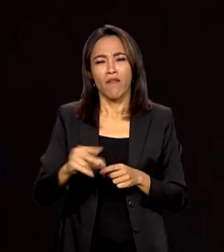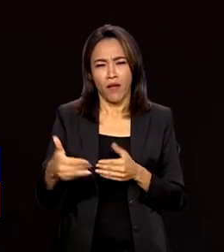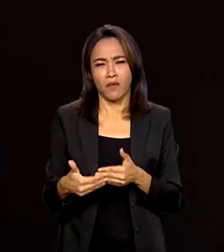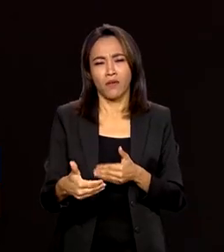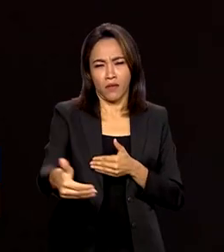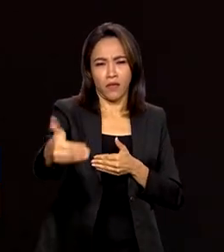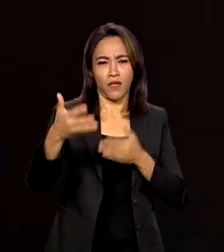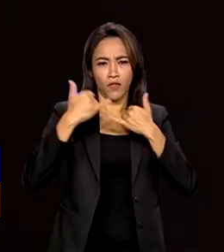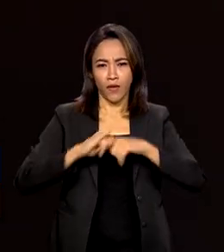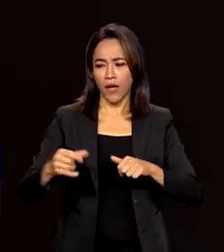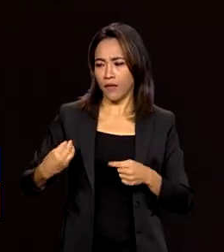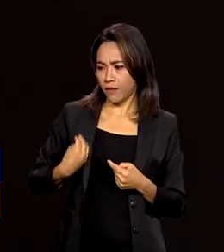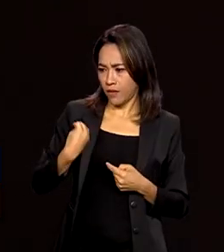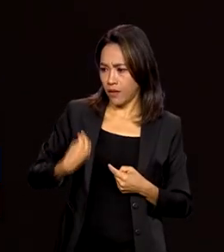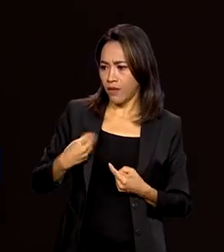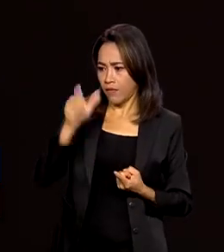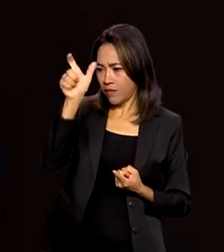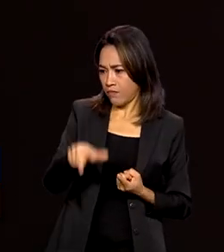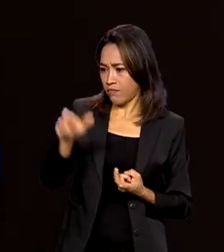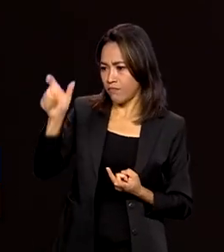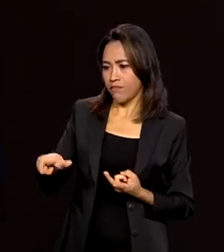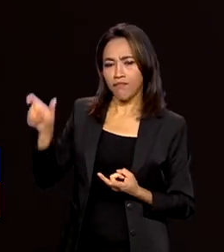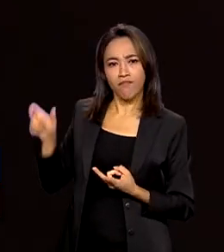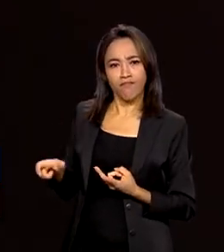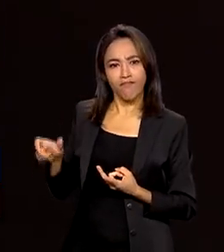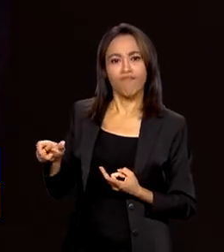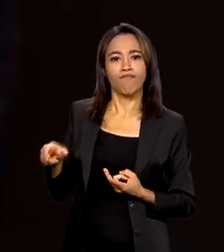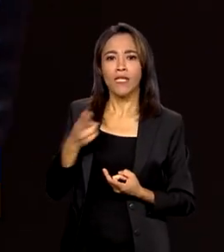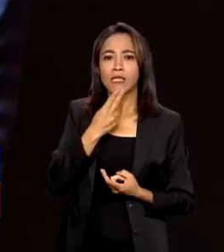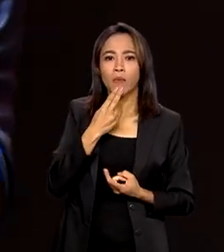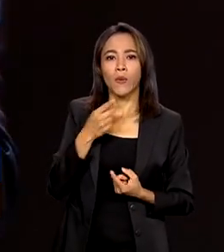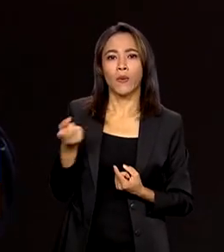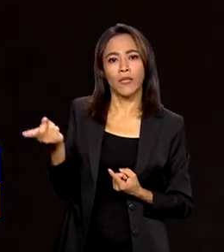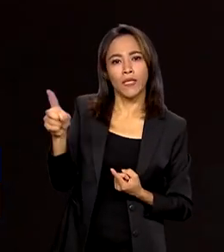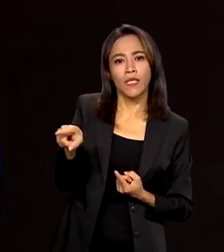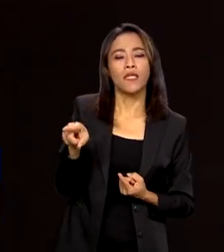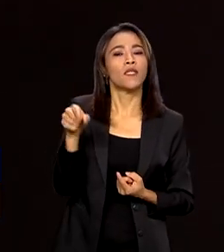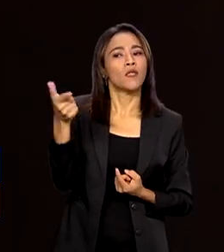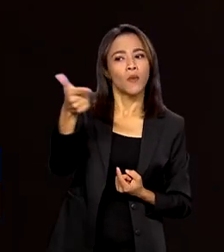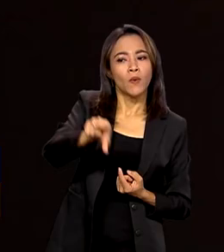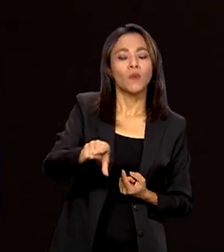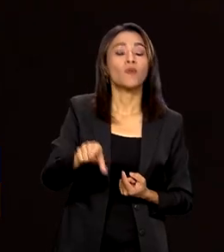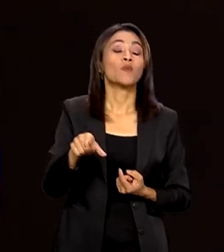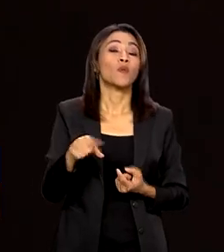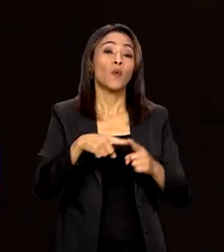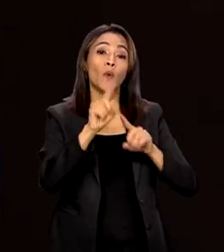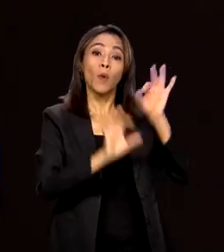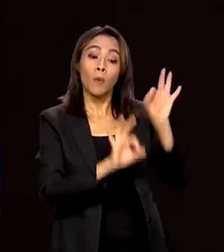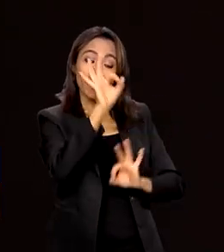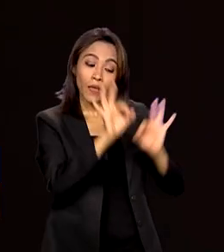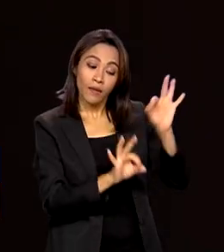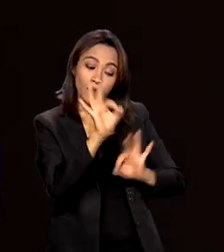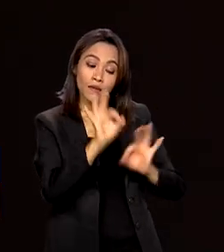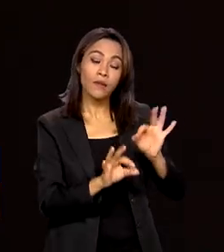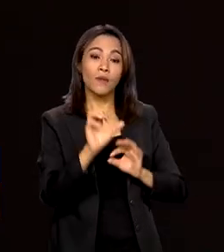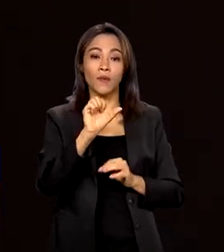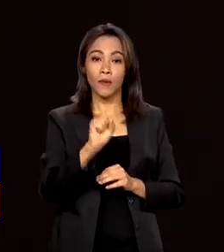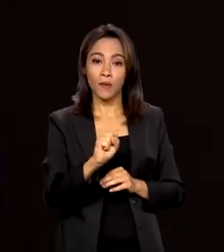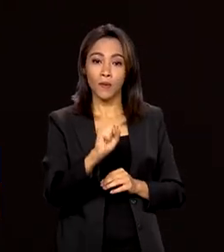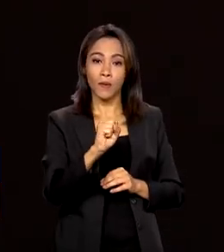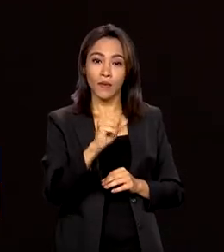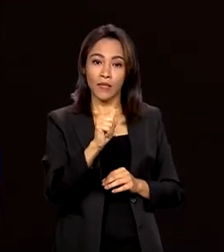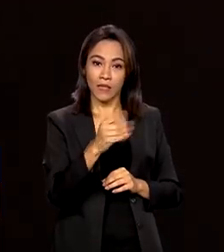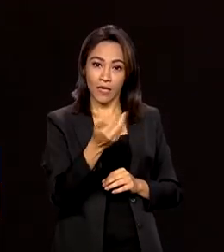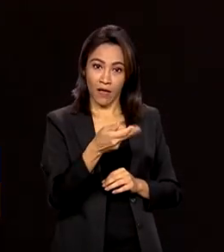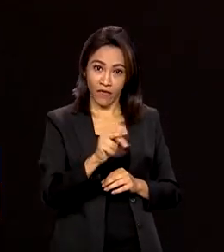Paulo Teixeira, o Fávoro, a Simone, o Plano Safra. Mas não pode, meu querido Abelio Diniz, ser só